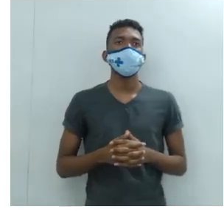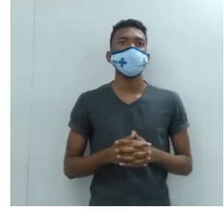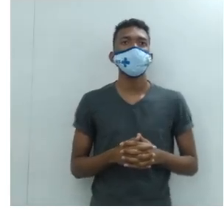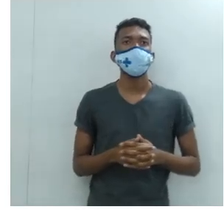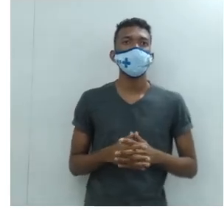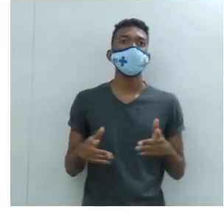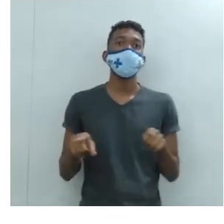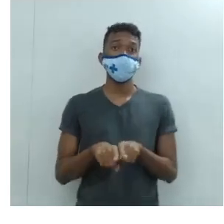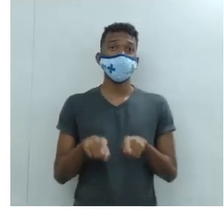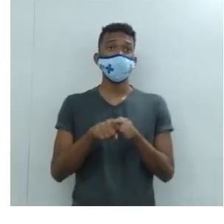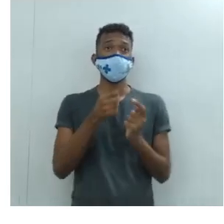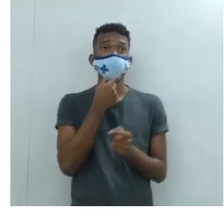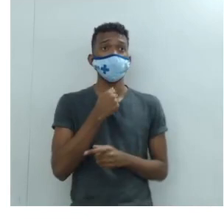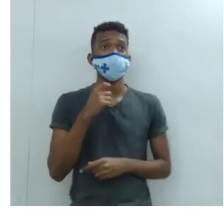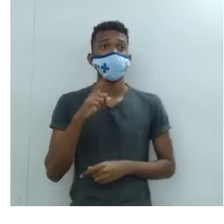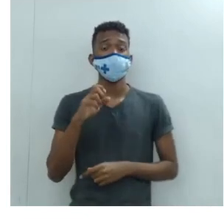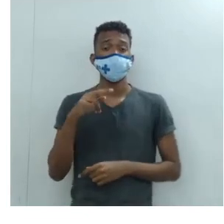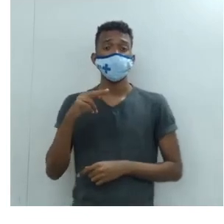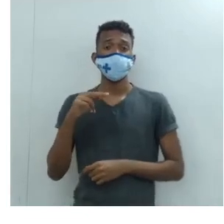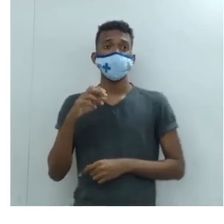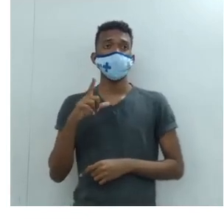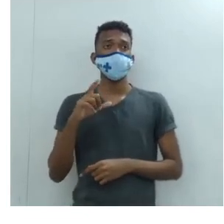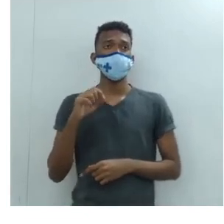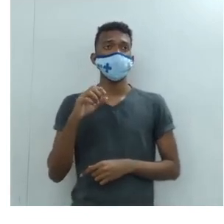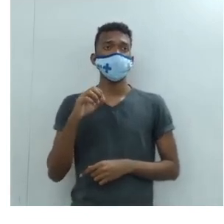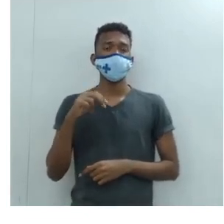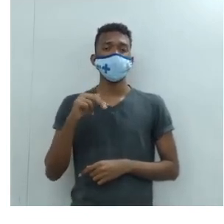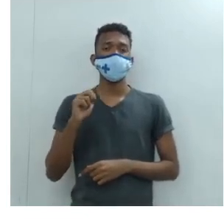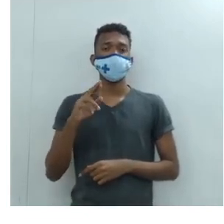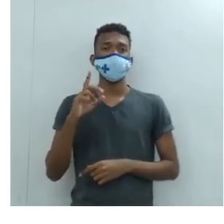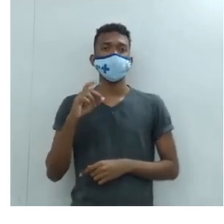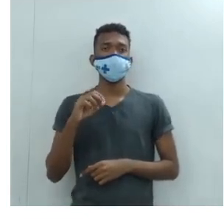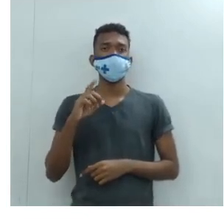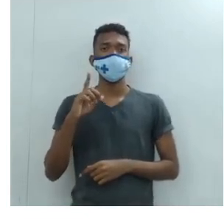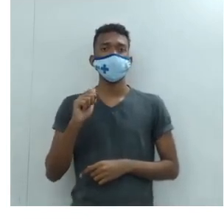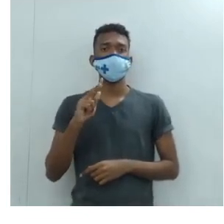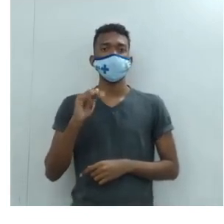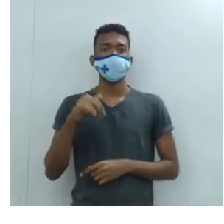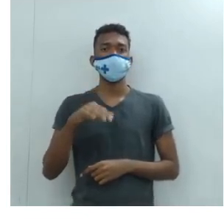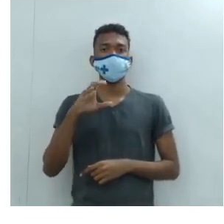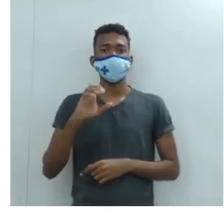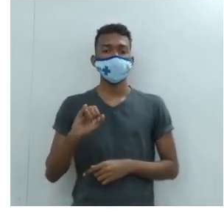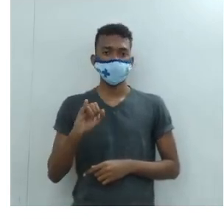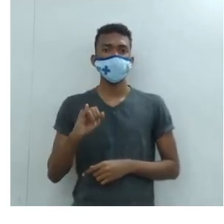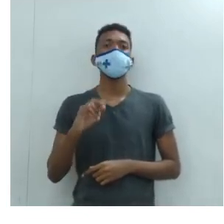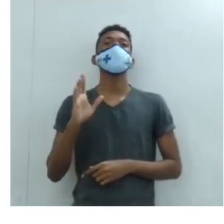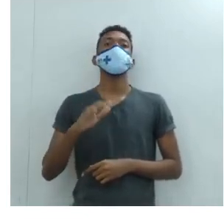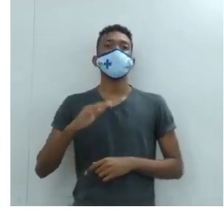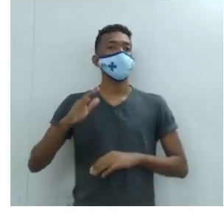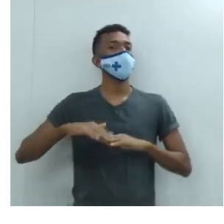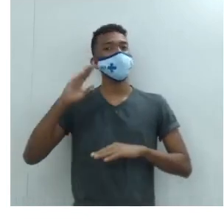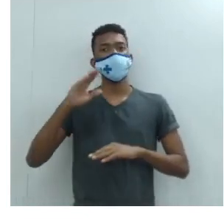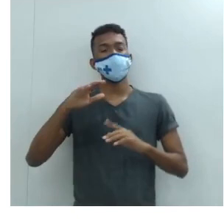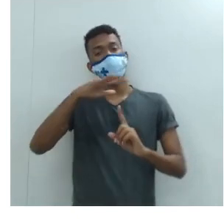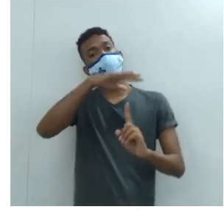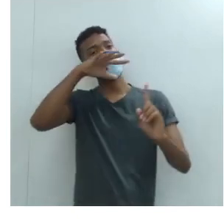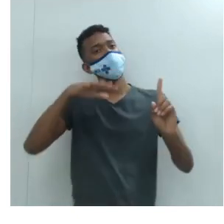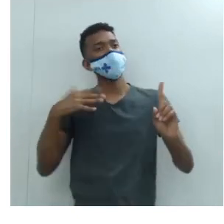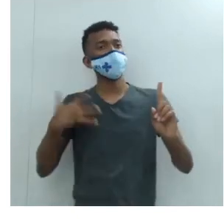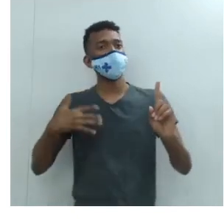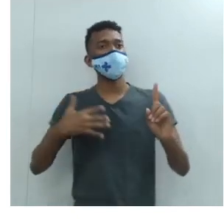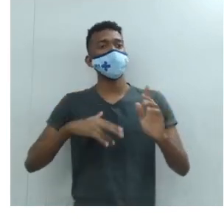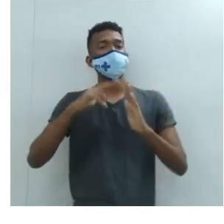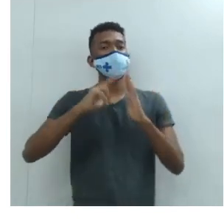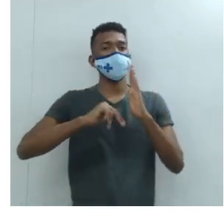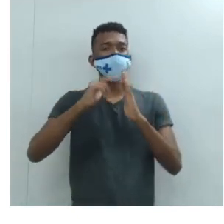temos aí também Leonardo da Vinci, um dos mais notáveis pintores do Renascimento que, possivelmente,